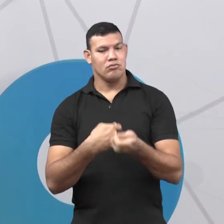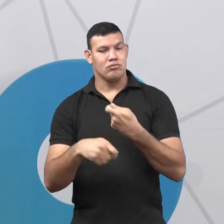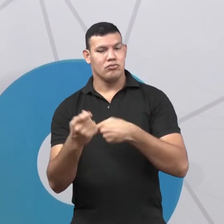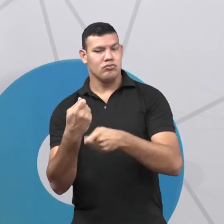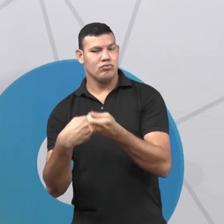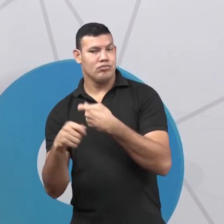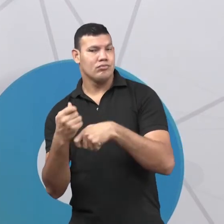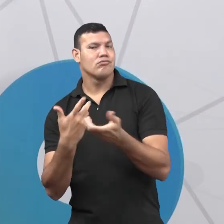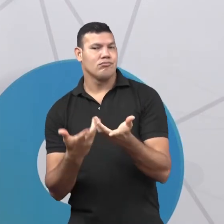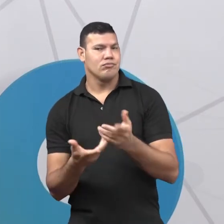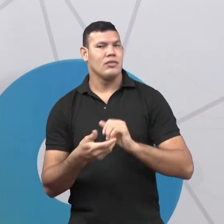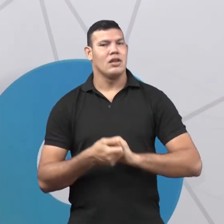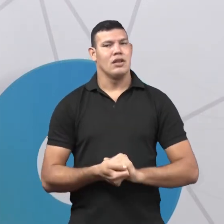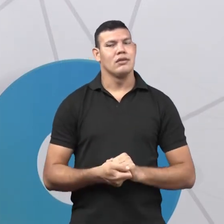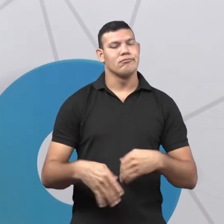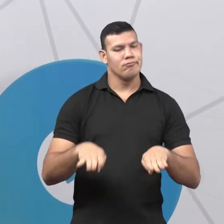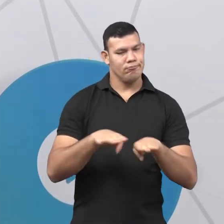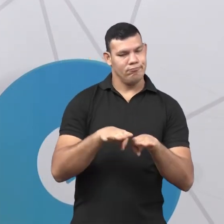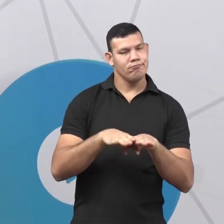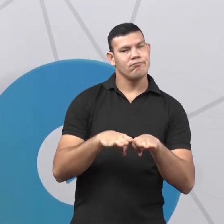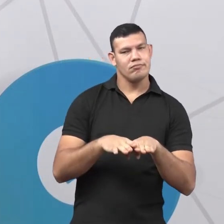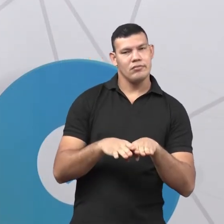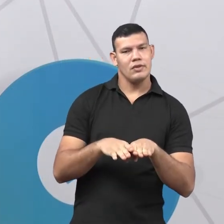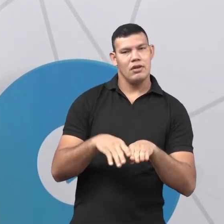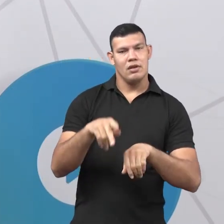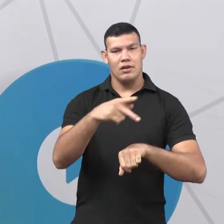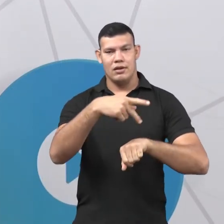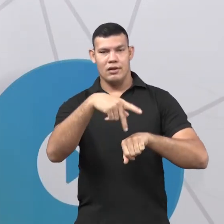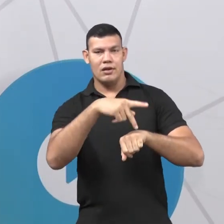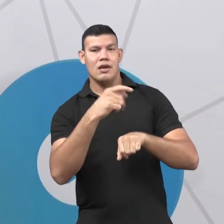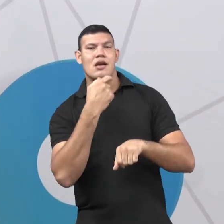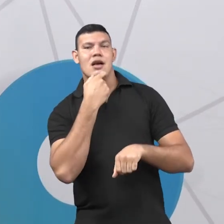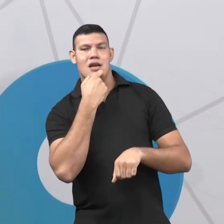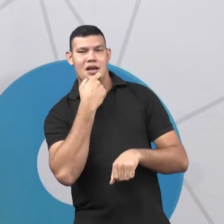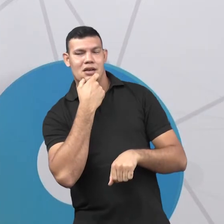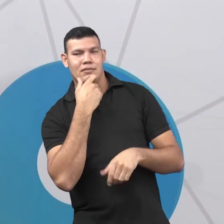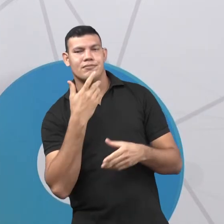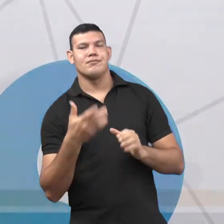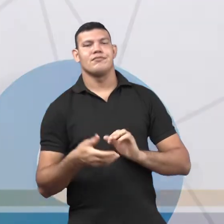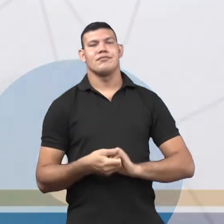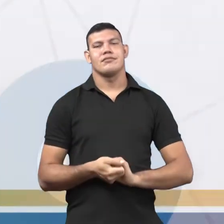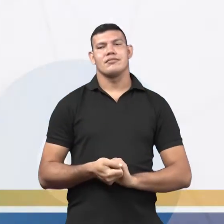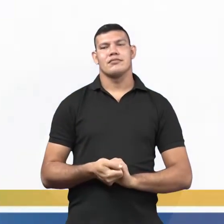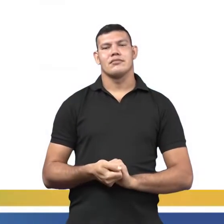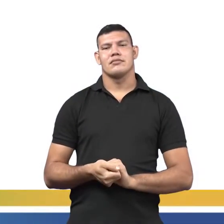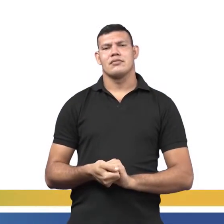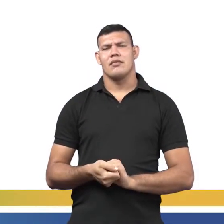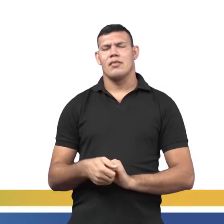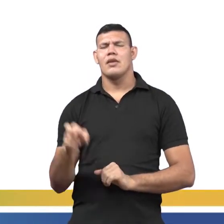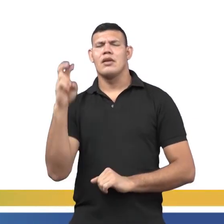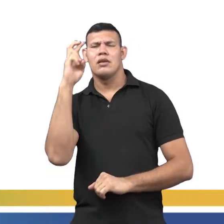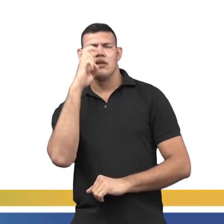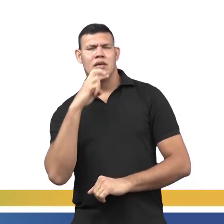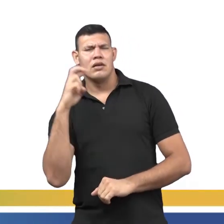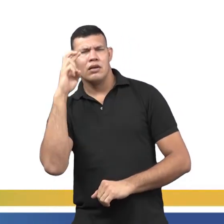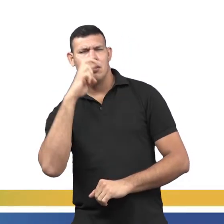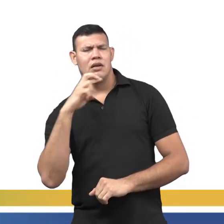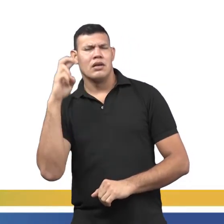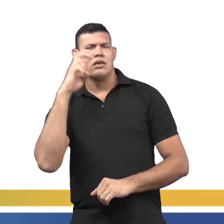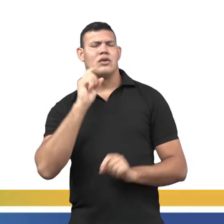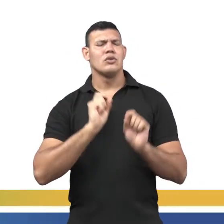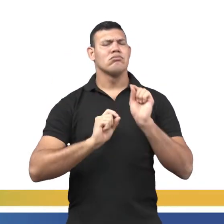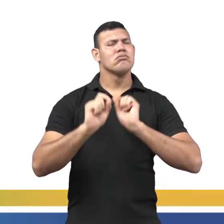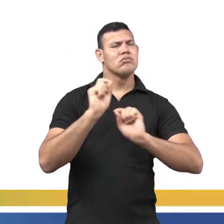muito tem a ver com o seu idioma também. E isso aconteceu com o inglês. Observem aí também que o inglês, ele exerce